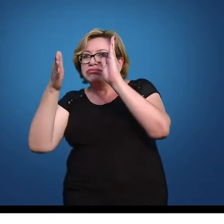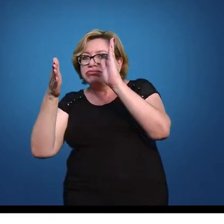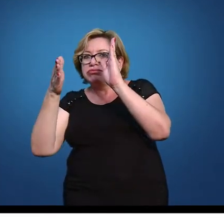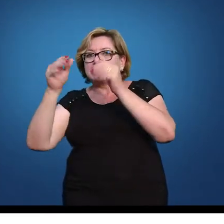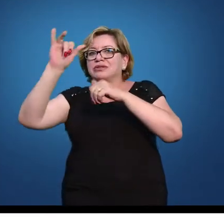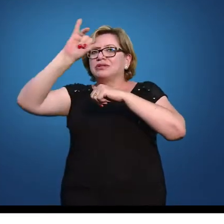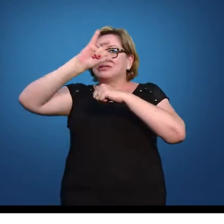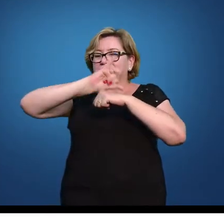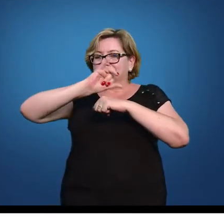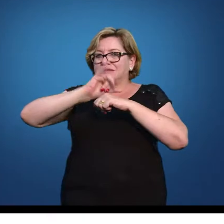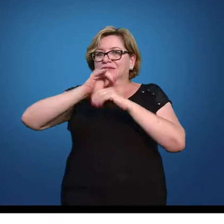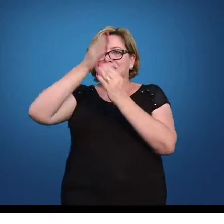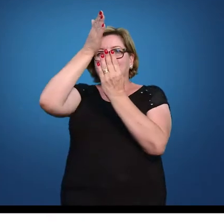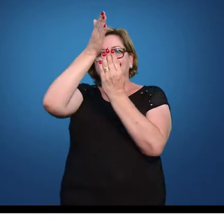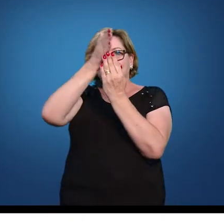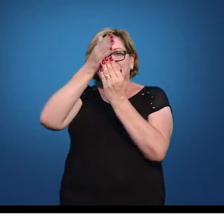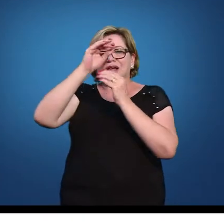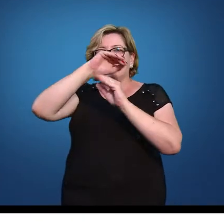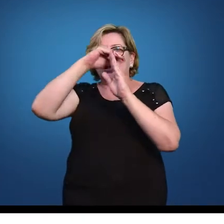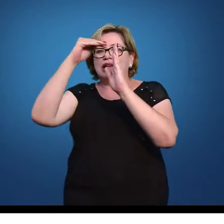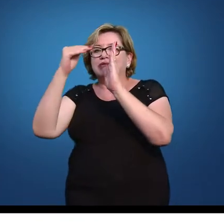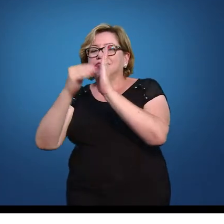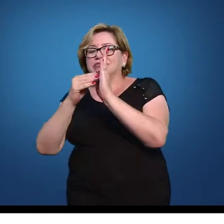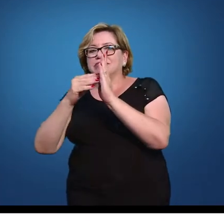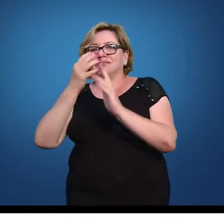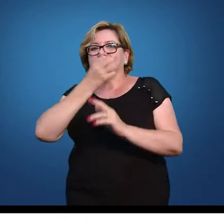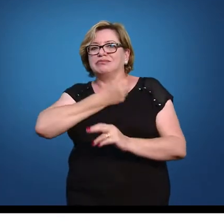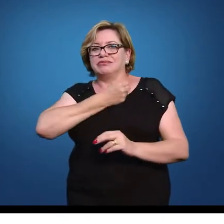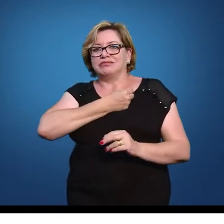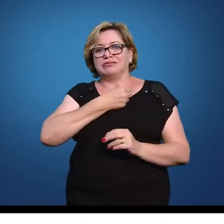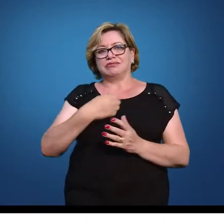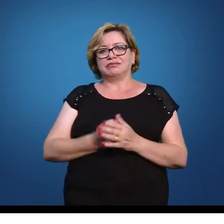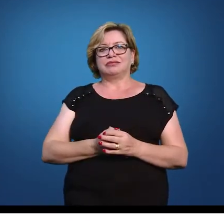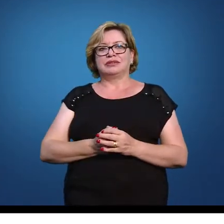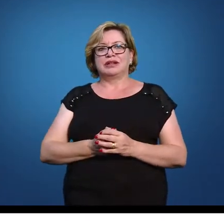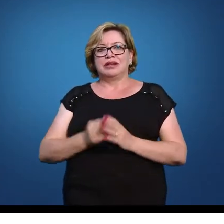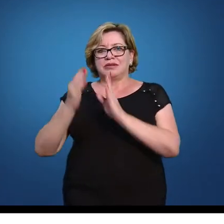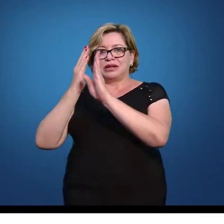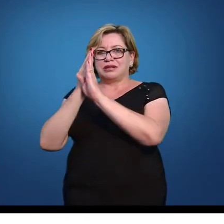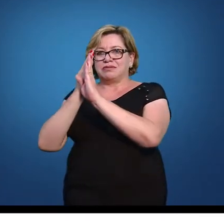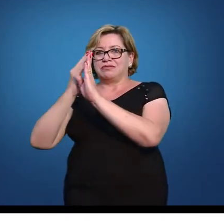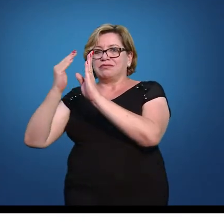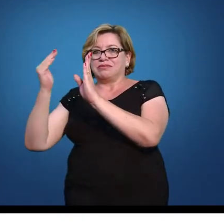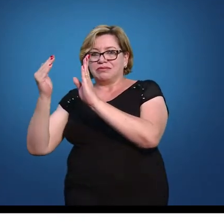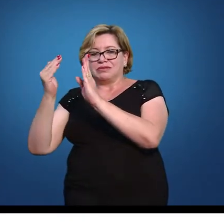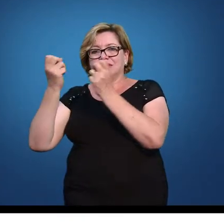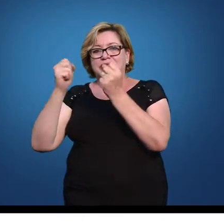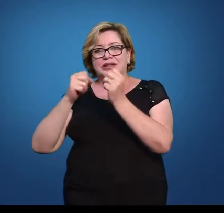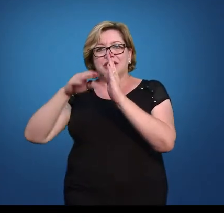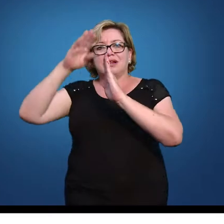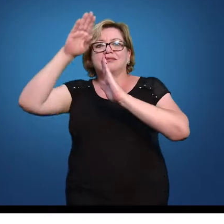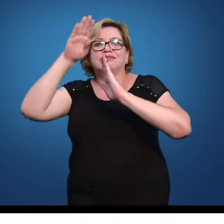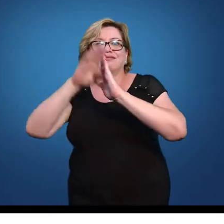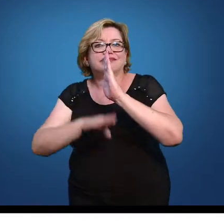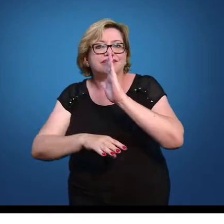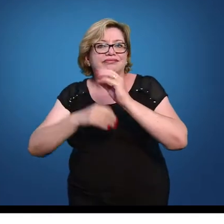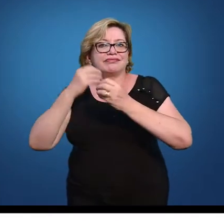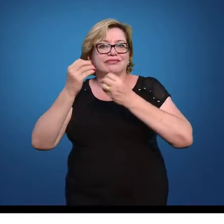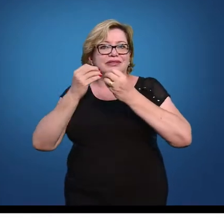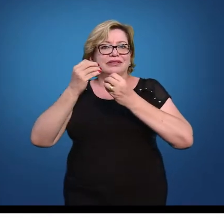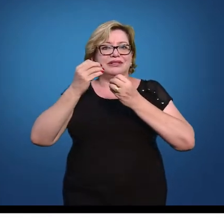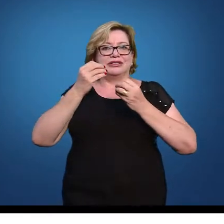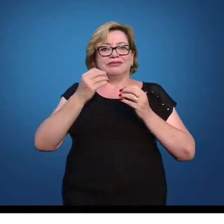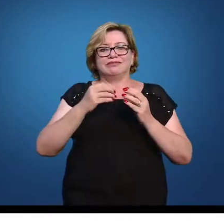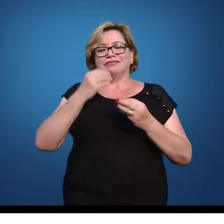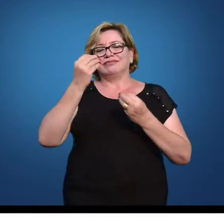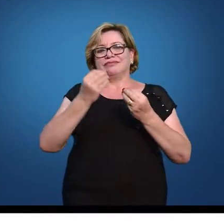dá área do centro até o número que eu vou pedir essa localização. Então, para descobrir superior a 1, eu precisei saber quanto era entre